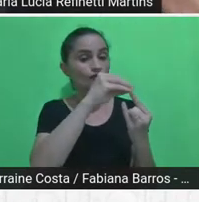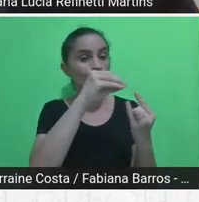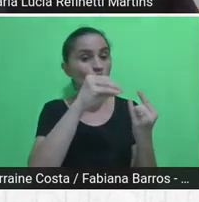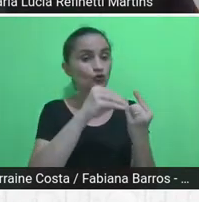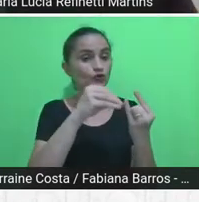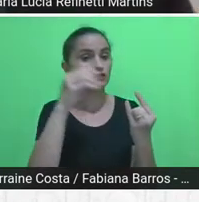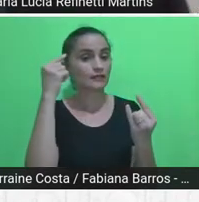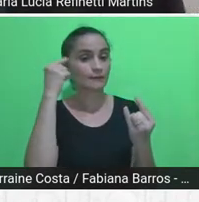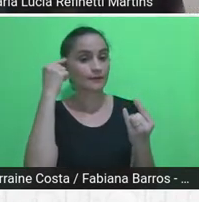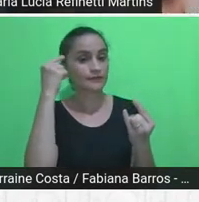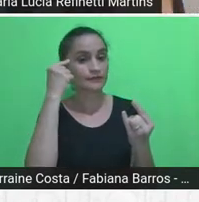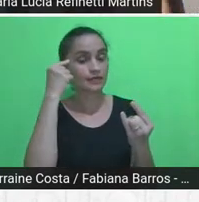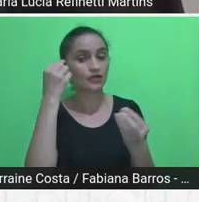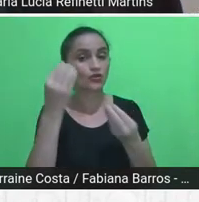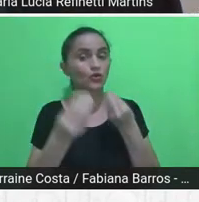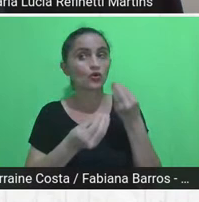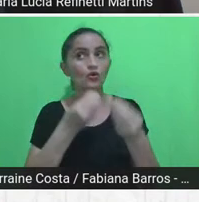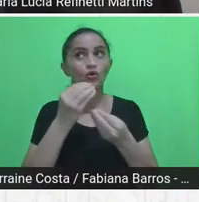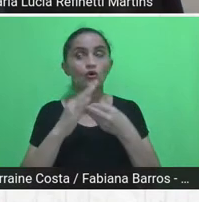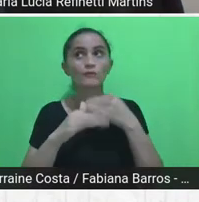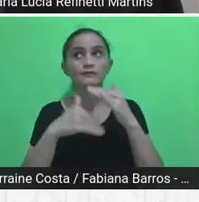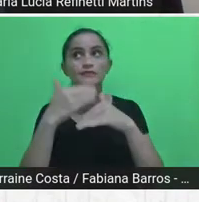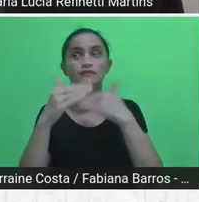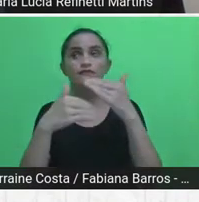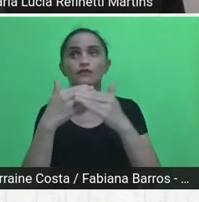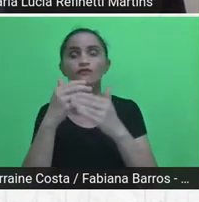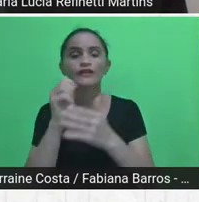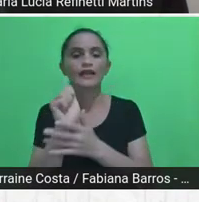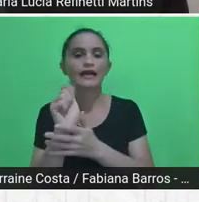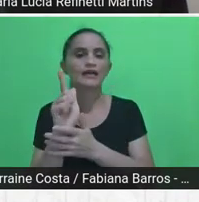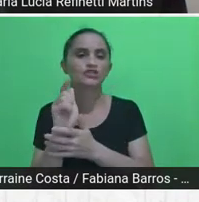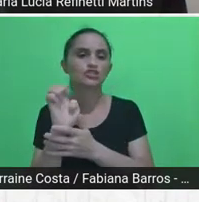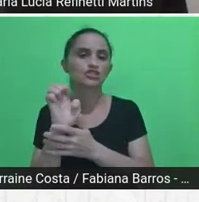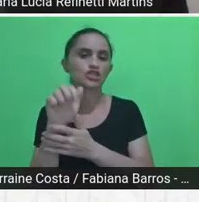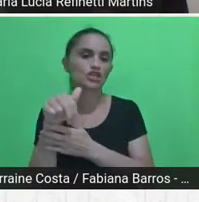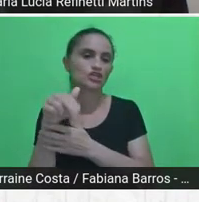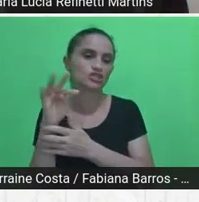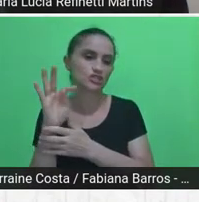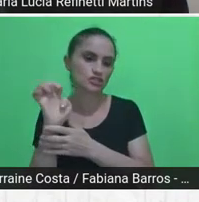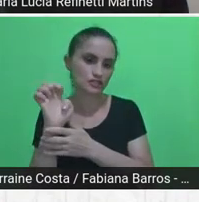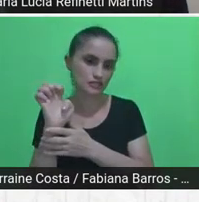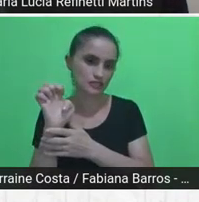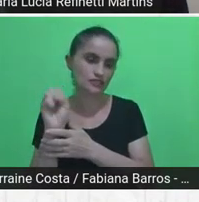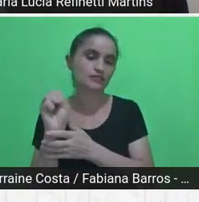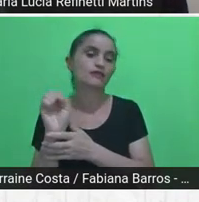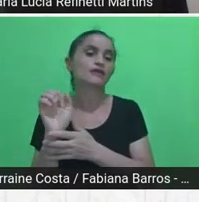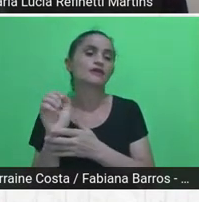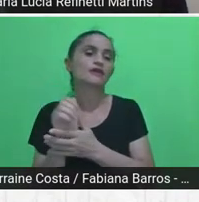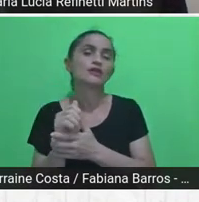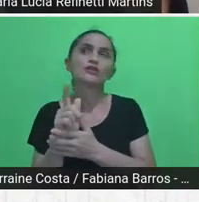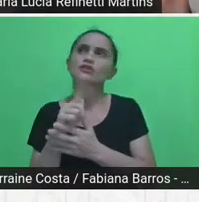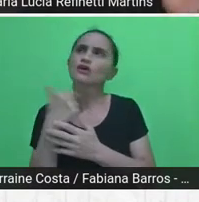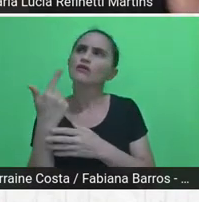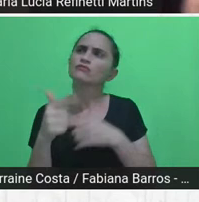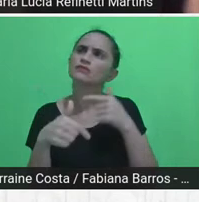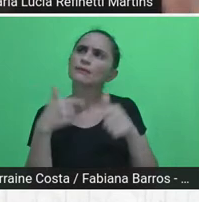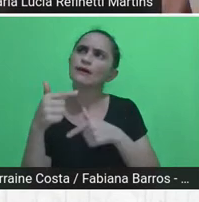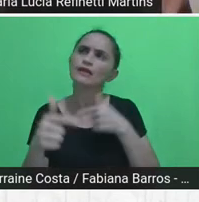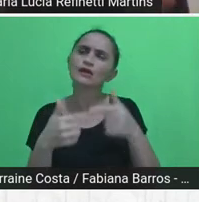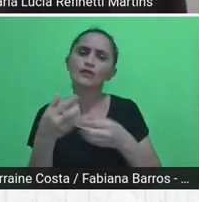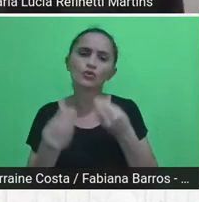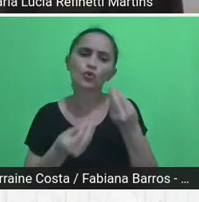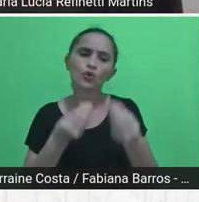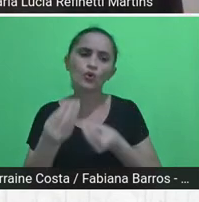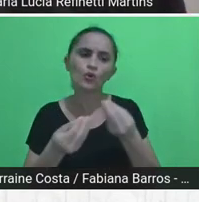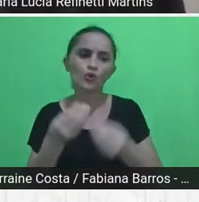construção de agentes, a gente também estava trabalhando e de que forma os